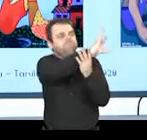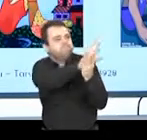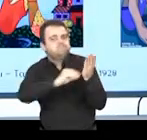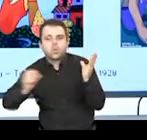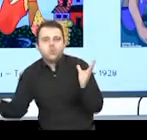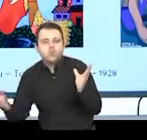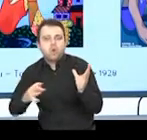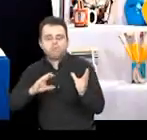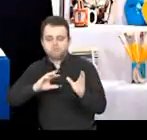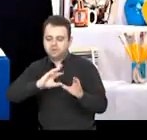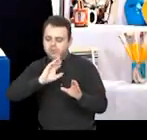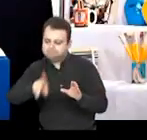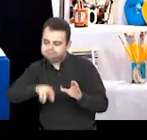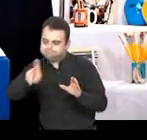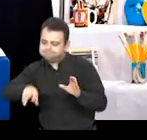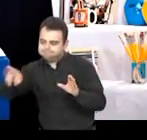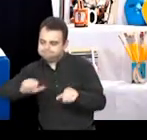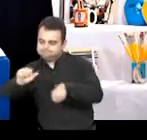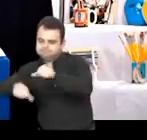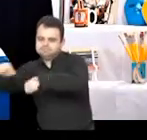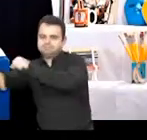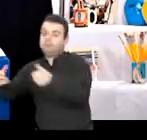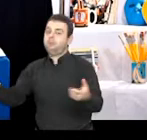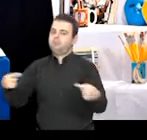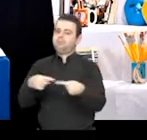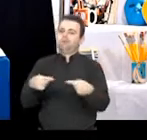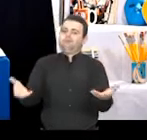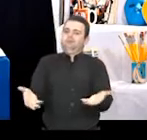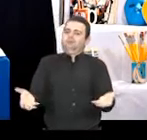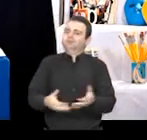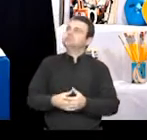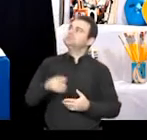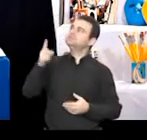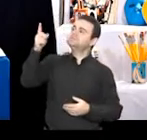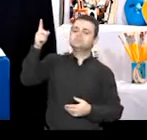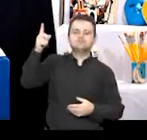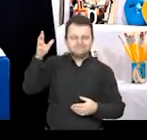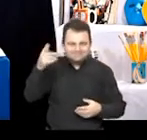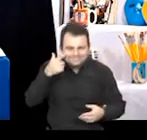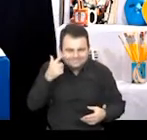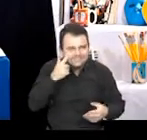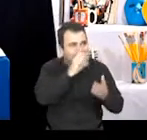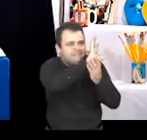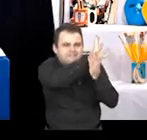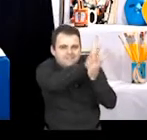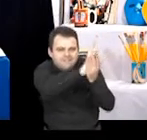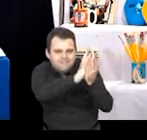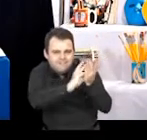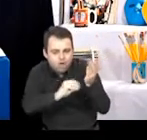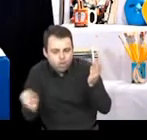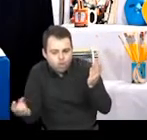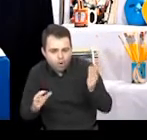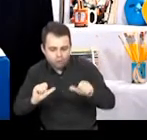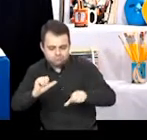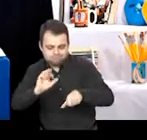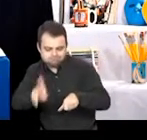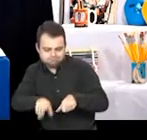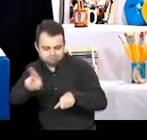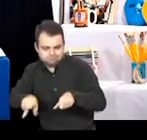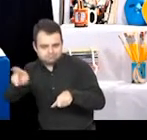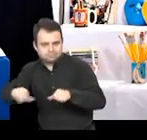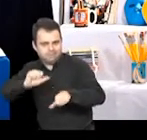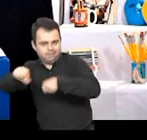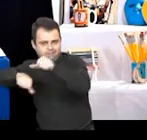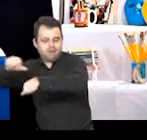Abaporu. Pois muito bem, a esse procedimento de criar novas versões de obra de arte,